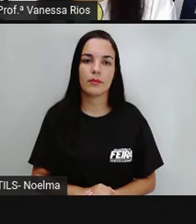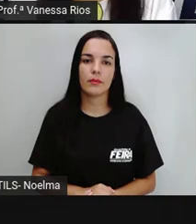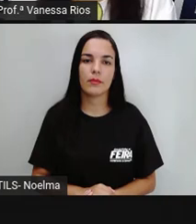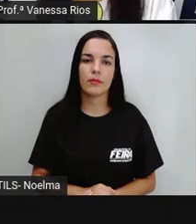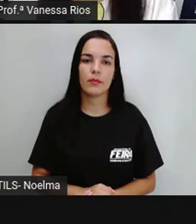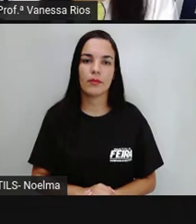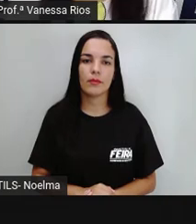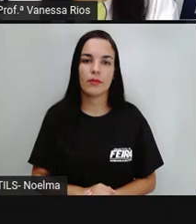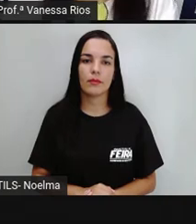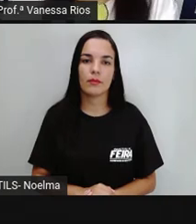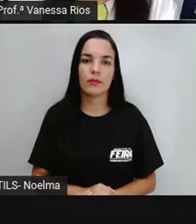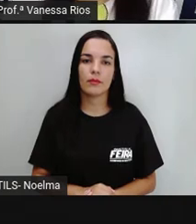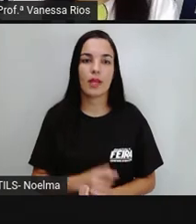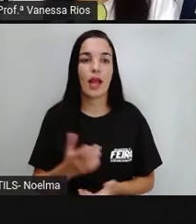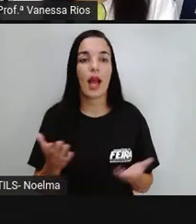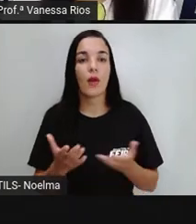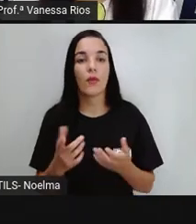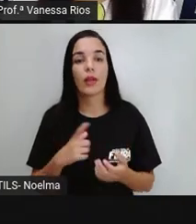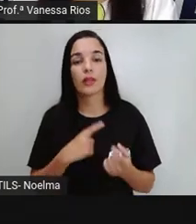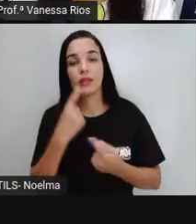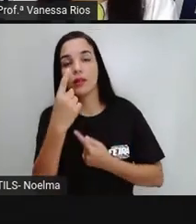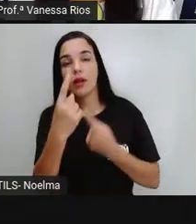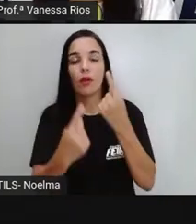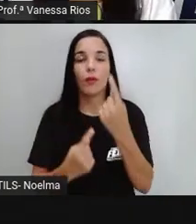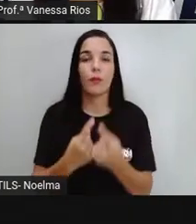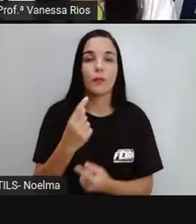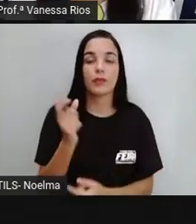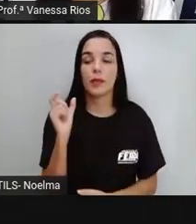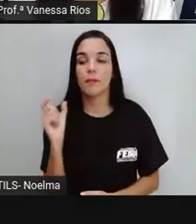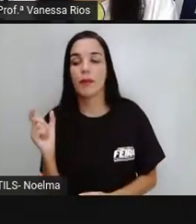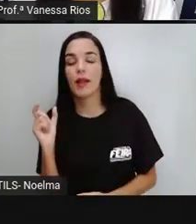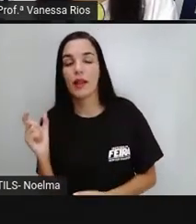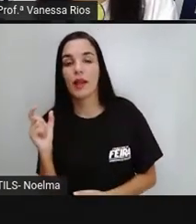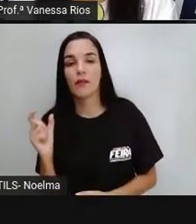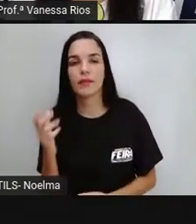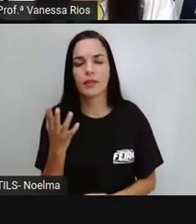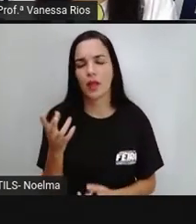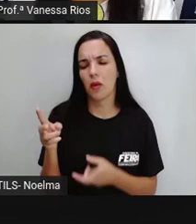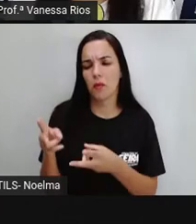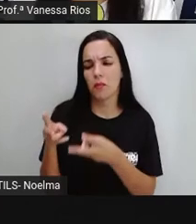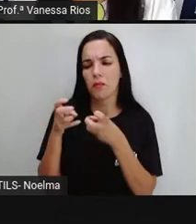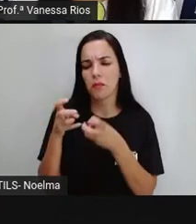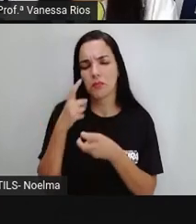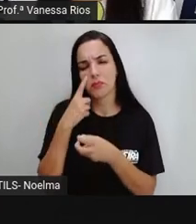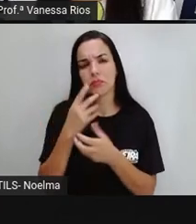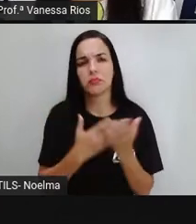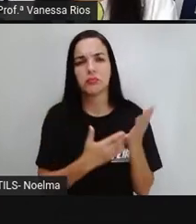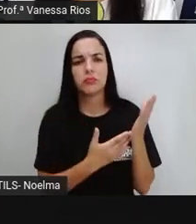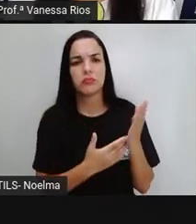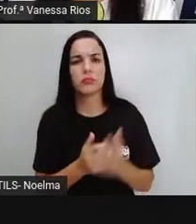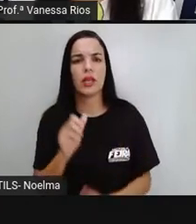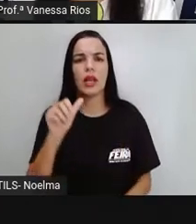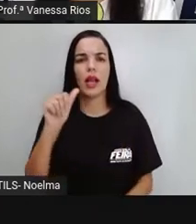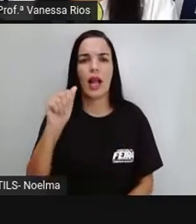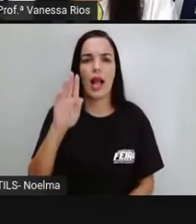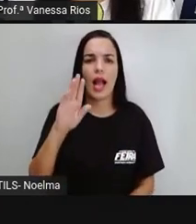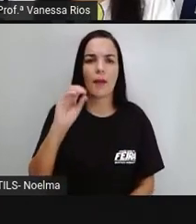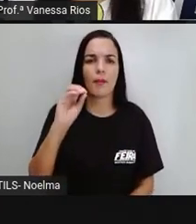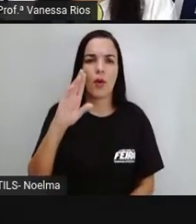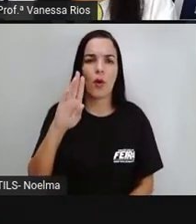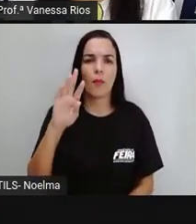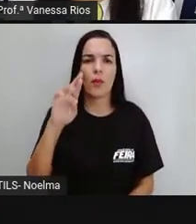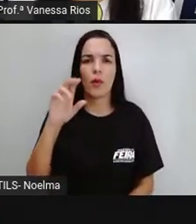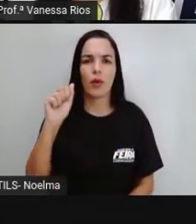Tem a pró traz agora algumas palavras, né? Pra gente observar. Olha só. A palavra aí,